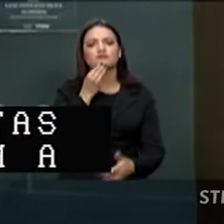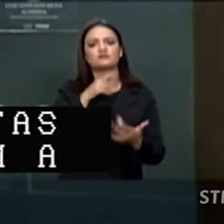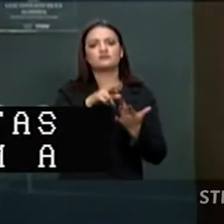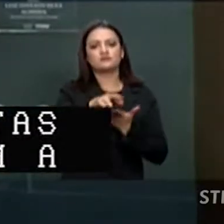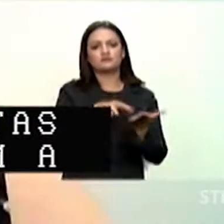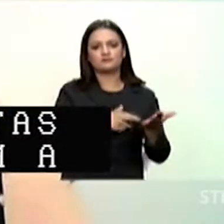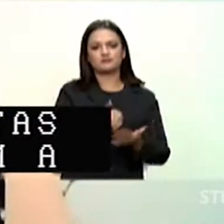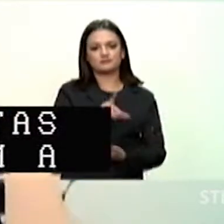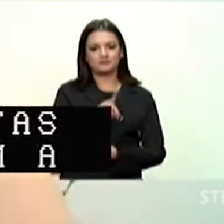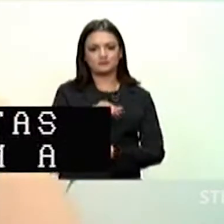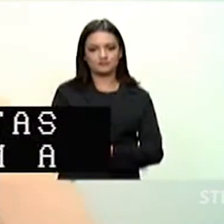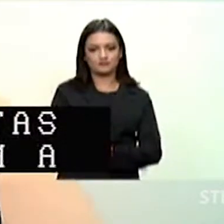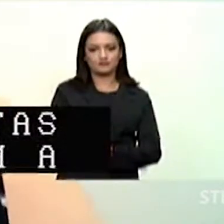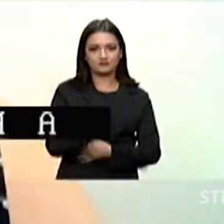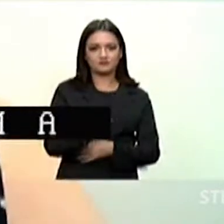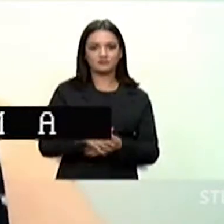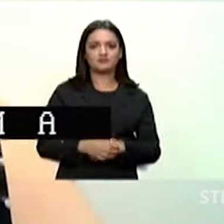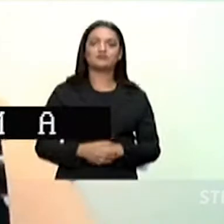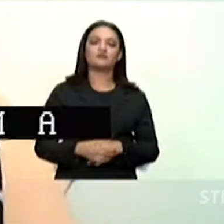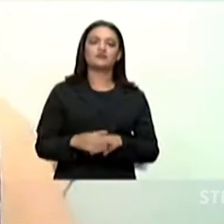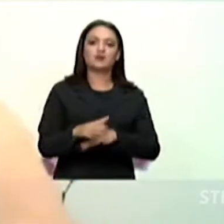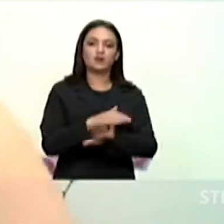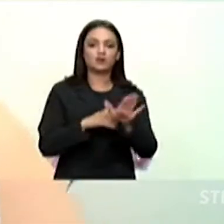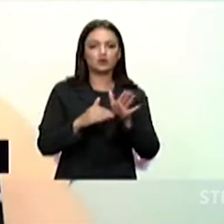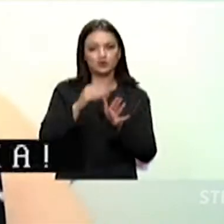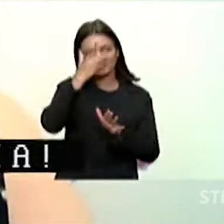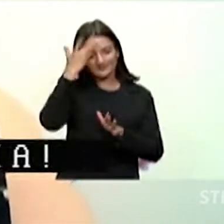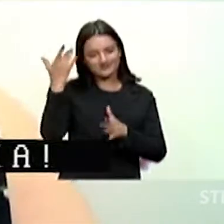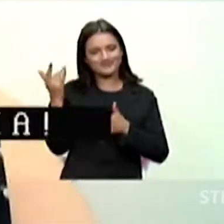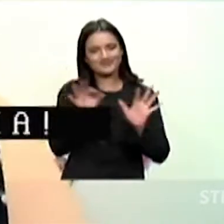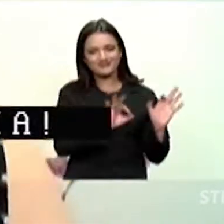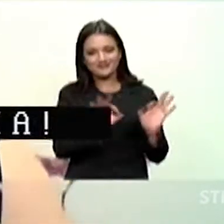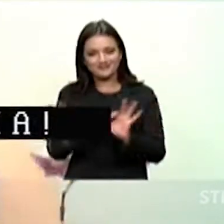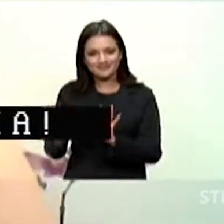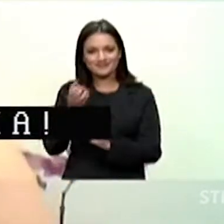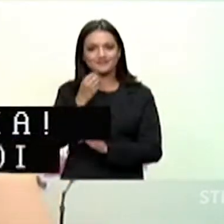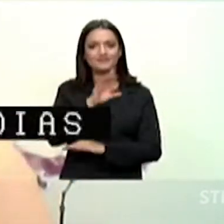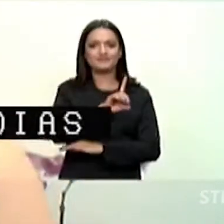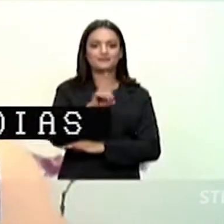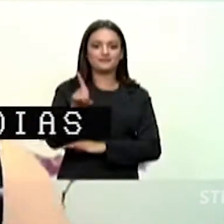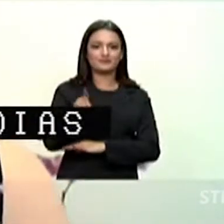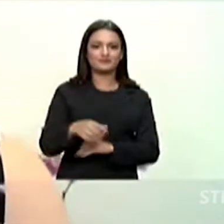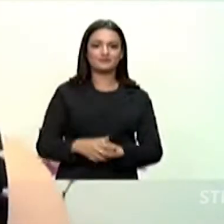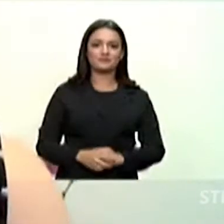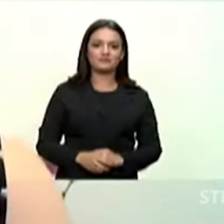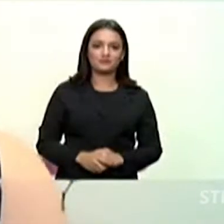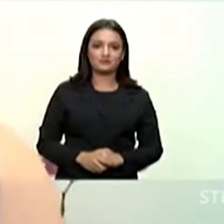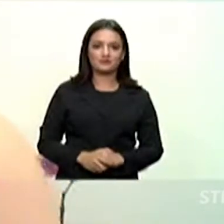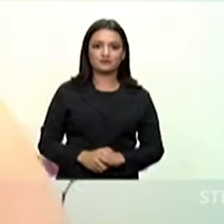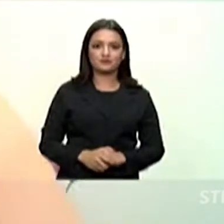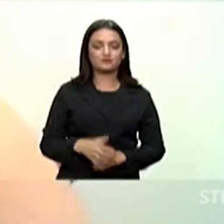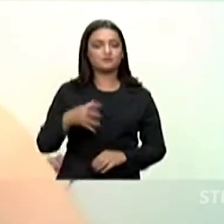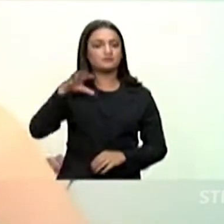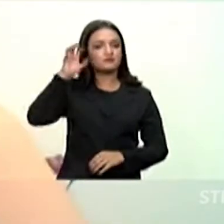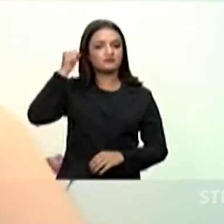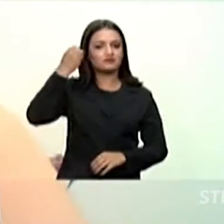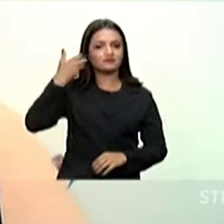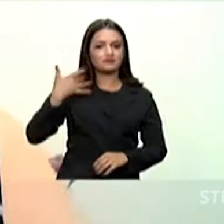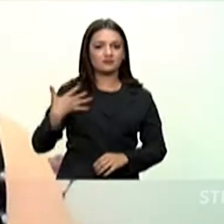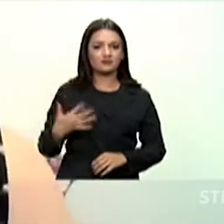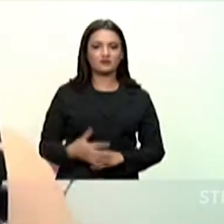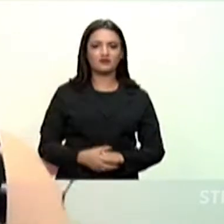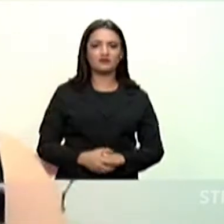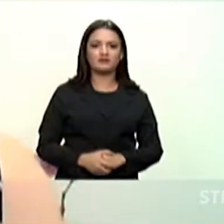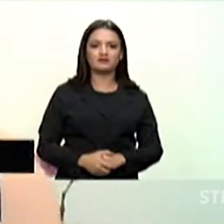e a todas, todos e todos que me acompanham e nos acompanham hoje. Me chamo Raíssa Belentani, sou uma mulher negra, advogada de 31 anos,